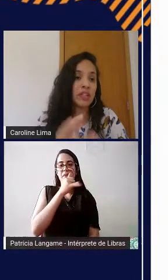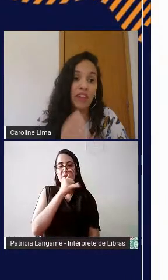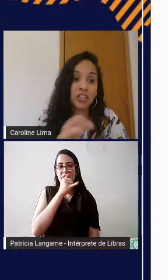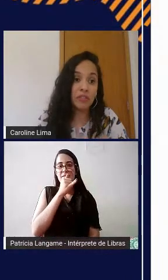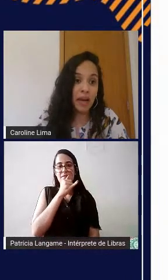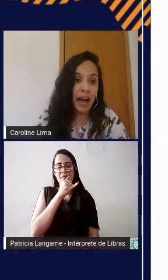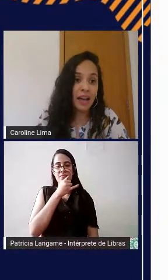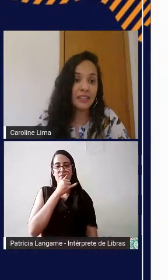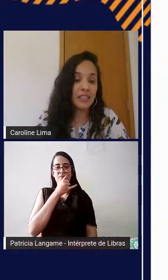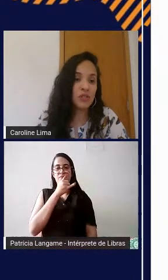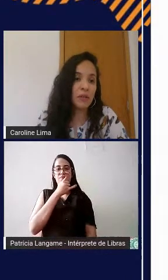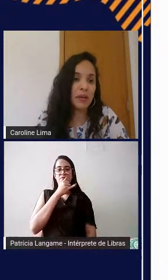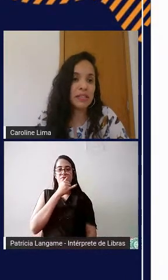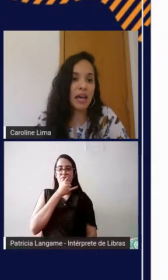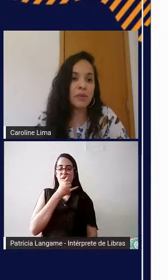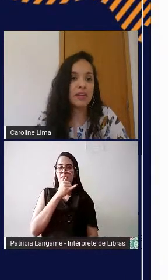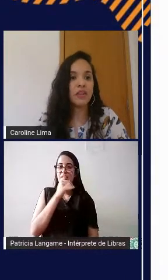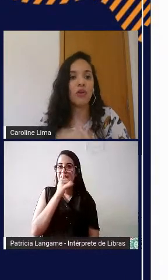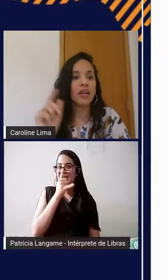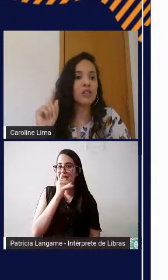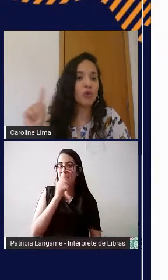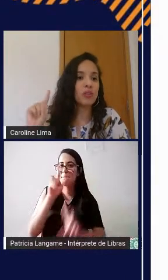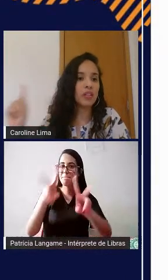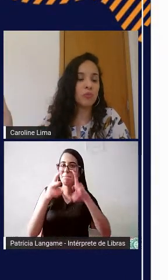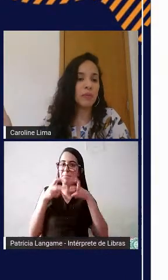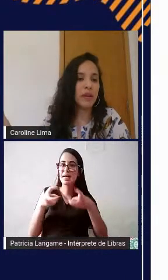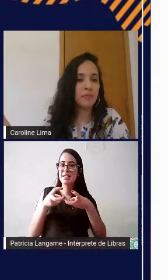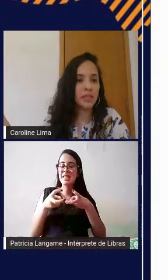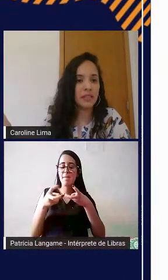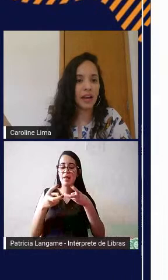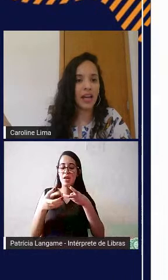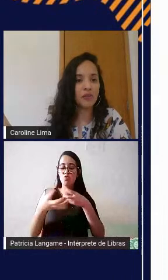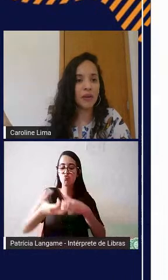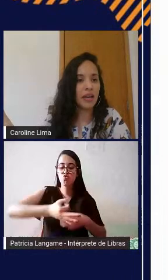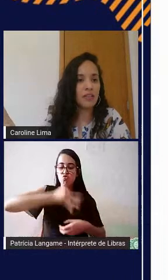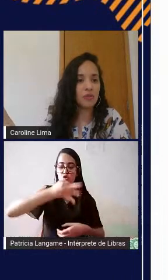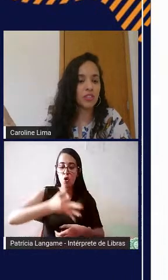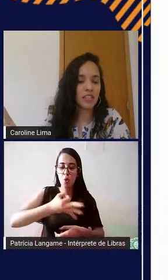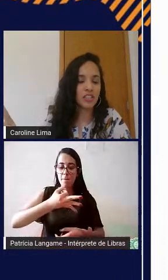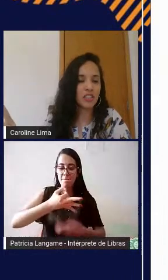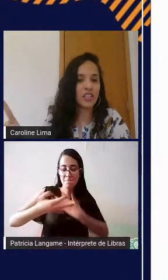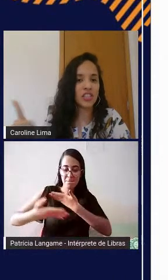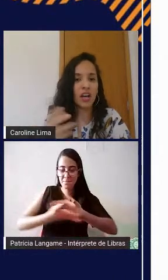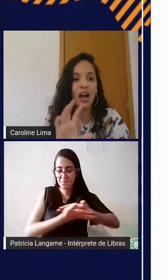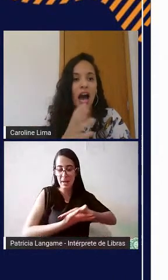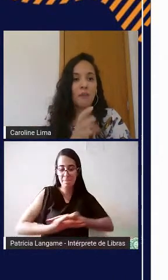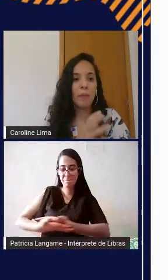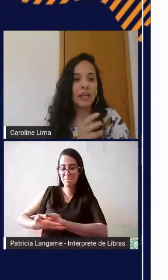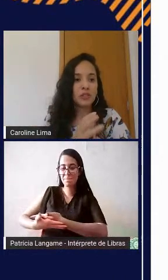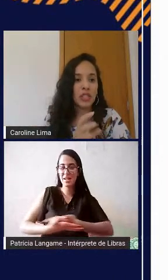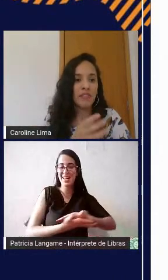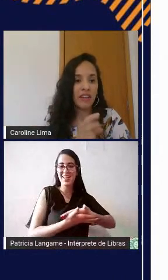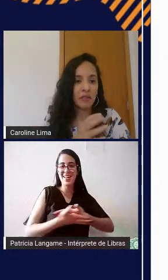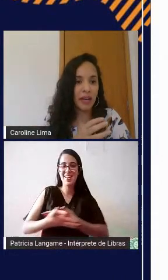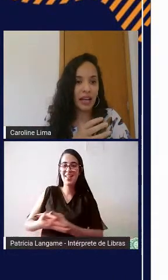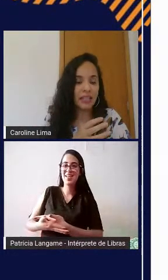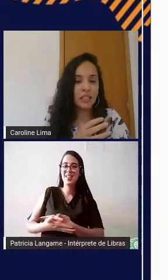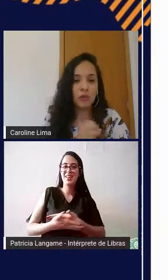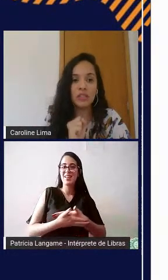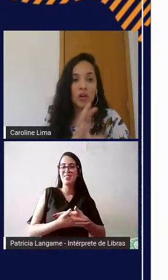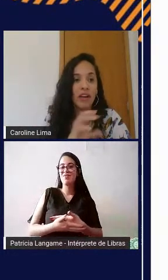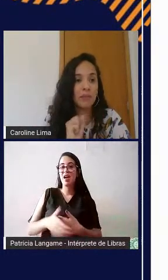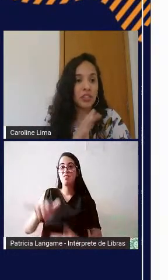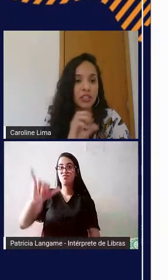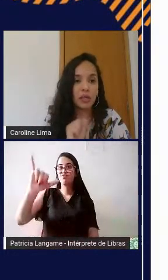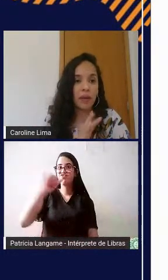dispositivo que faz vibrar e isso ele percebe que qualquer som que o bebê emita lá do berço onde quer que esteja a babá eletrônica vai vibrar